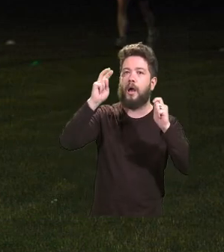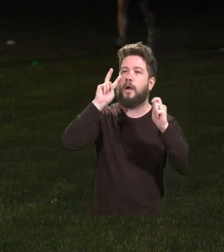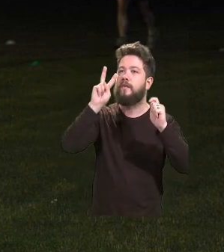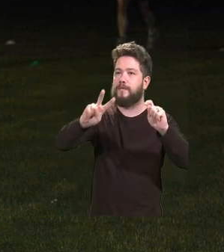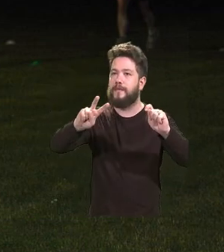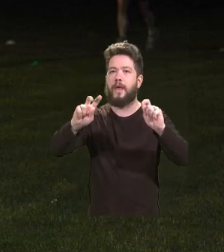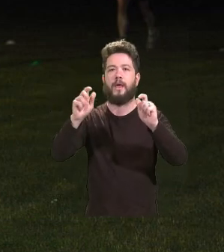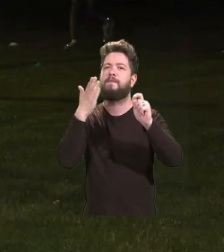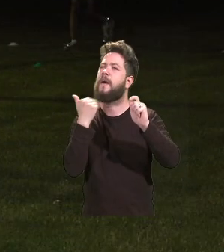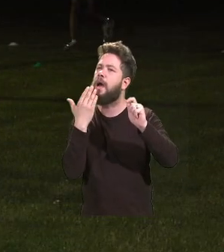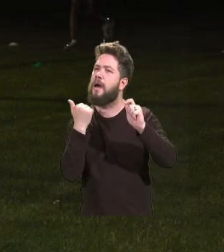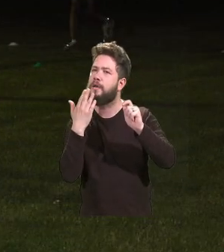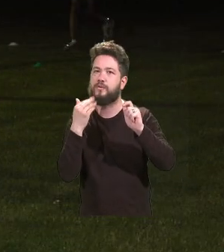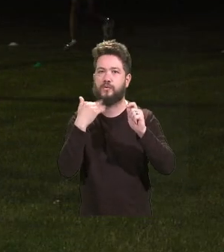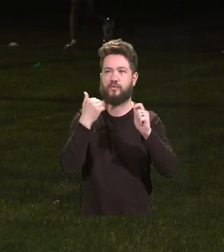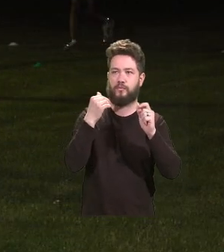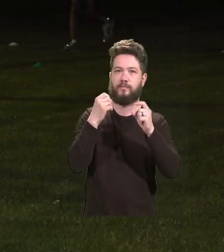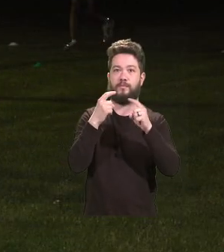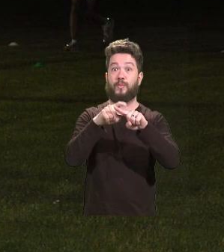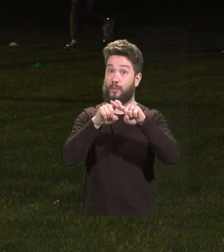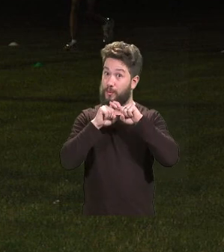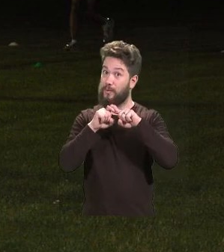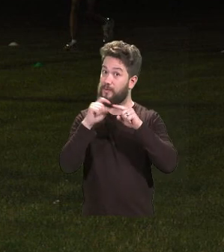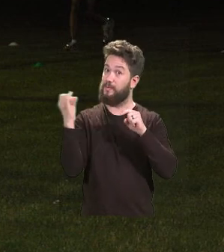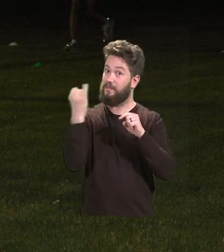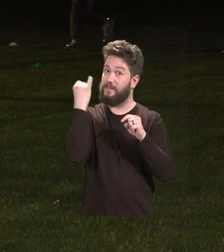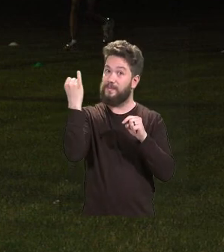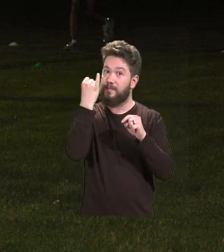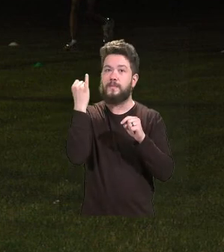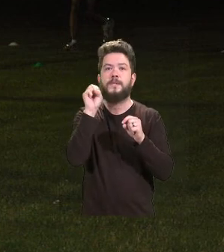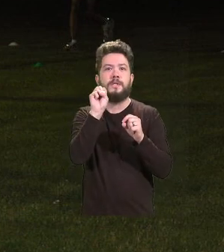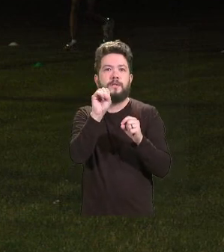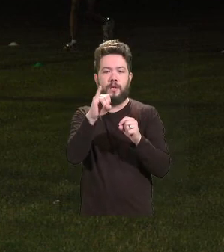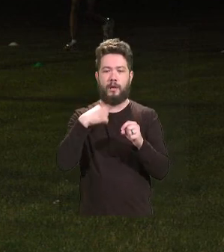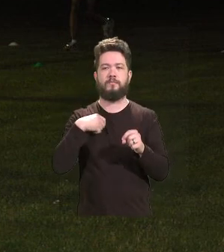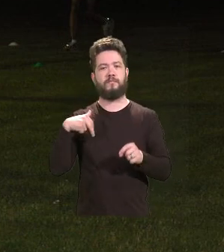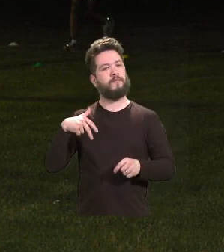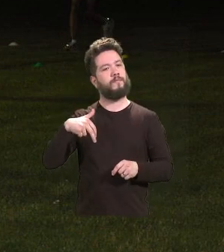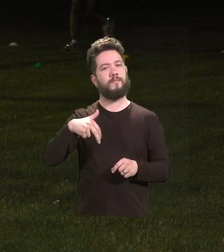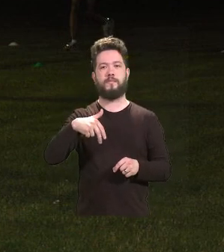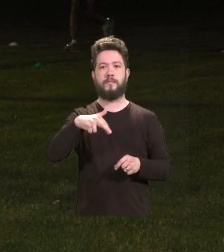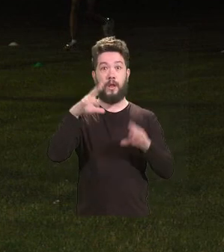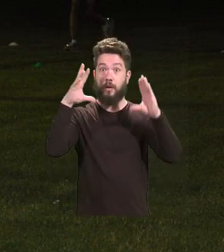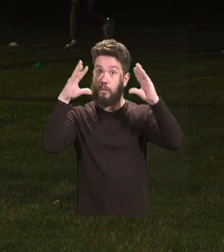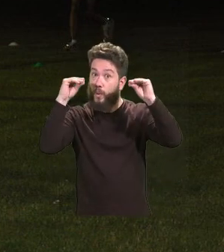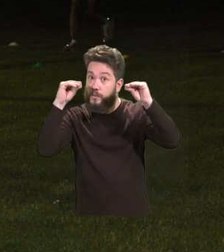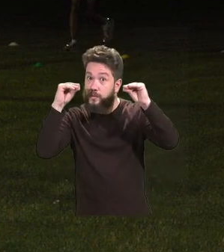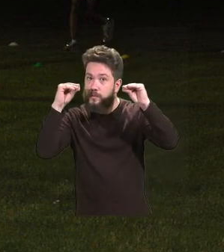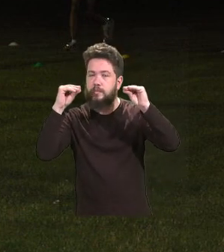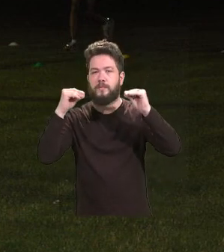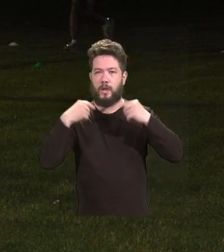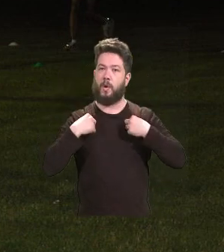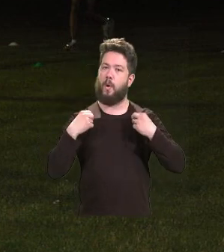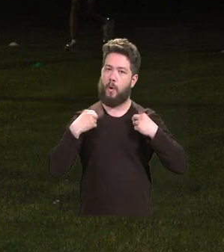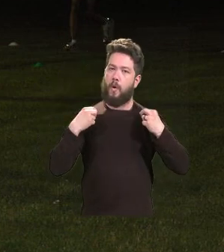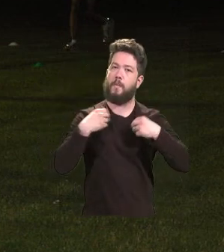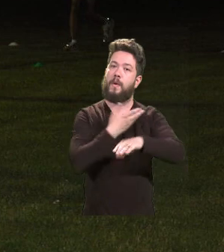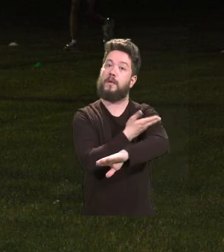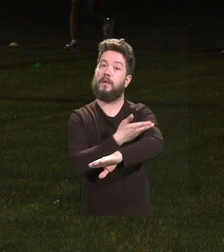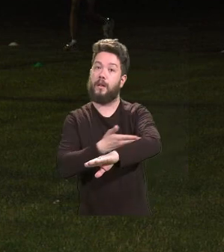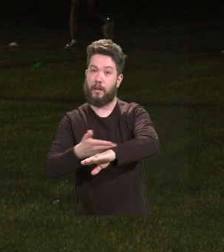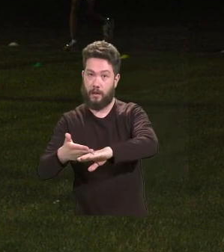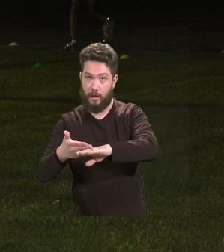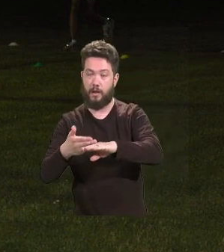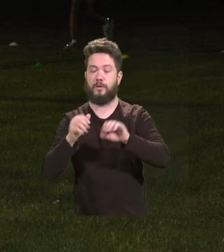maior facilidade. Por isso, é importante que quando forem caminhar à noite, usem sempre roupas claras